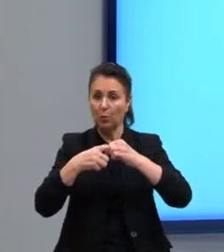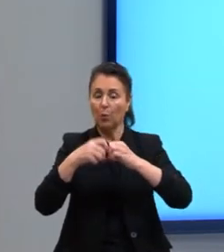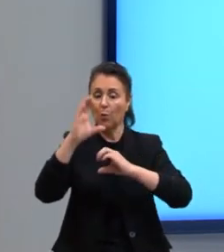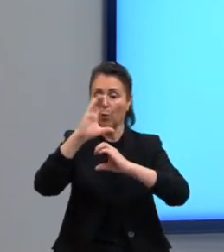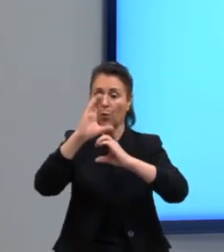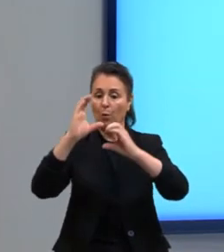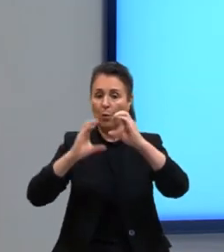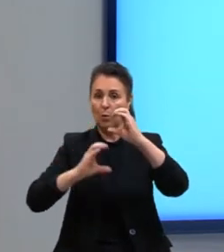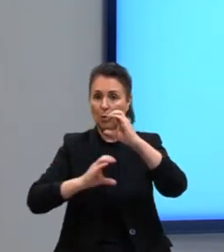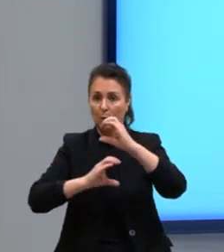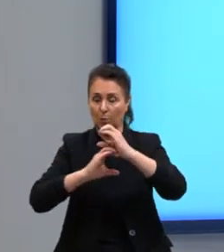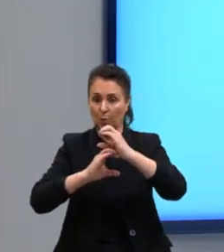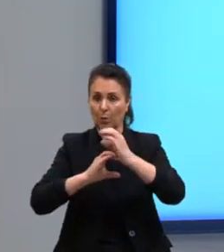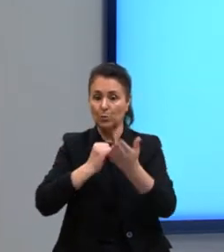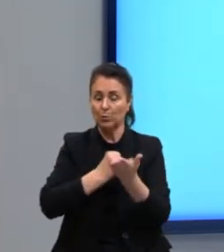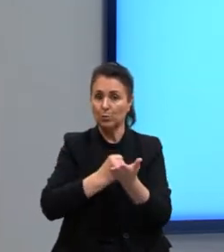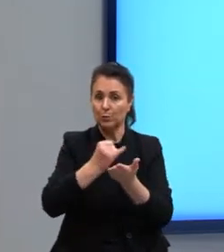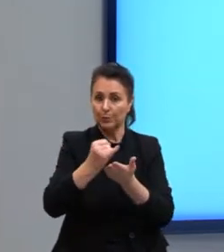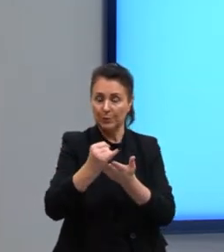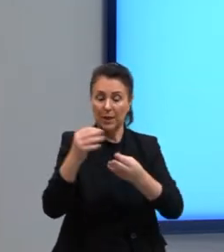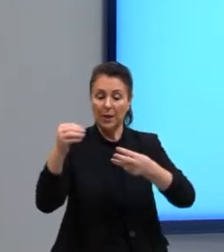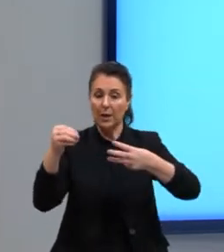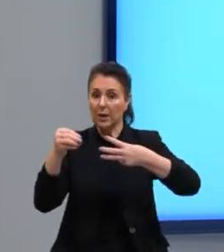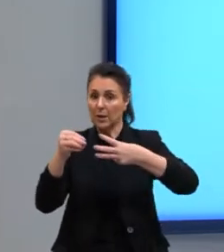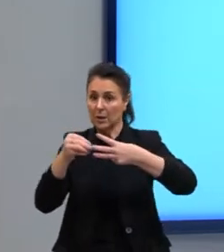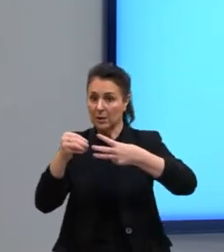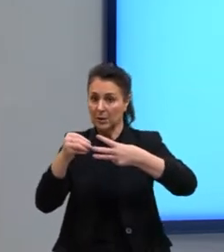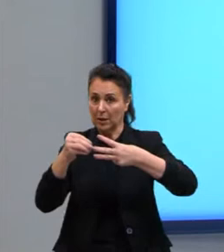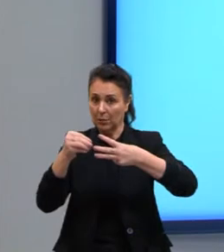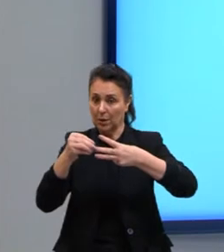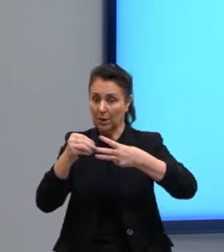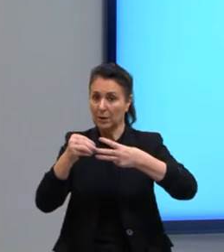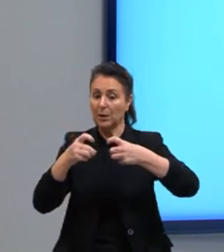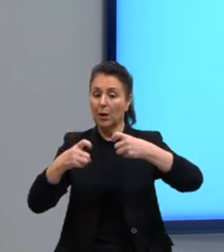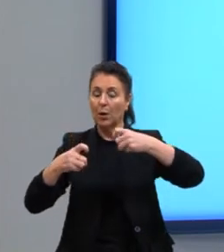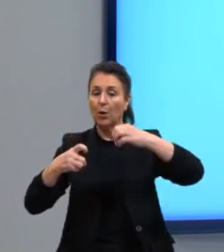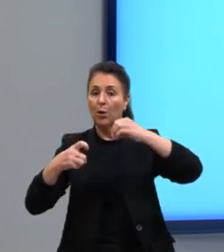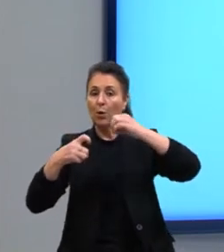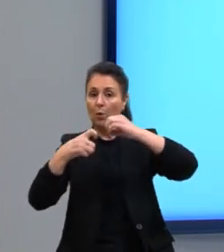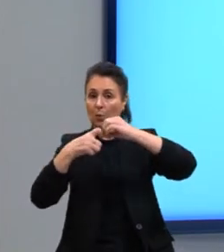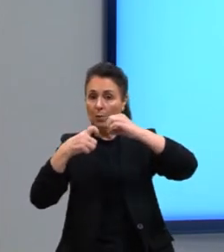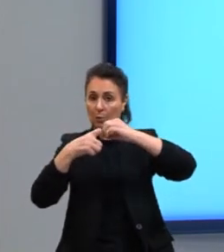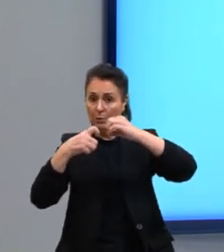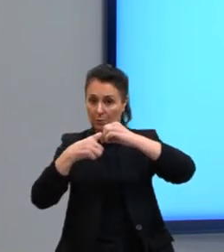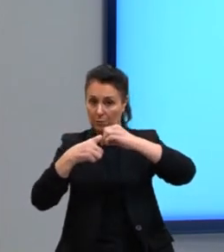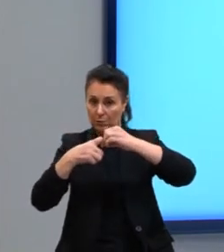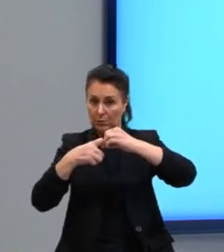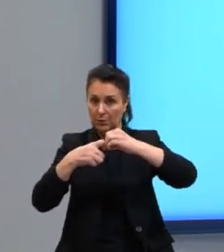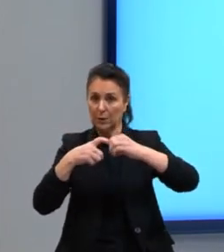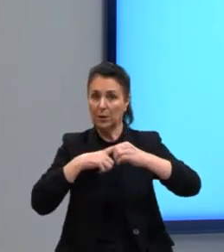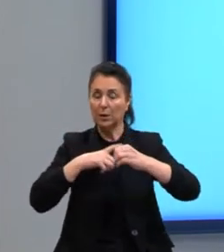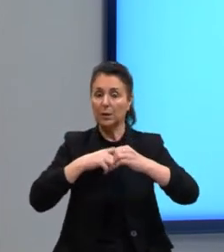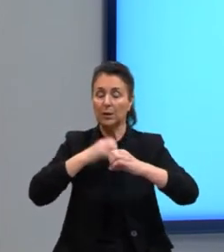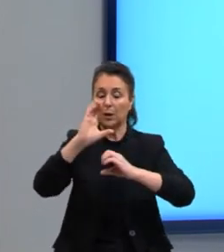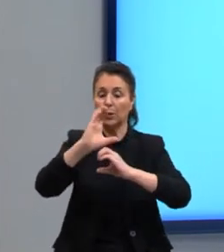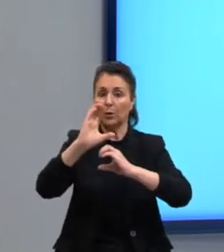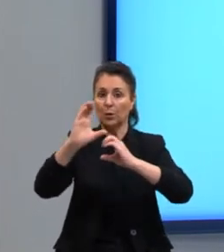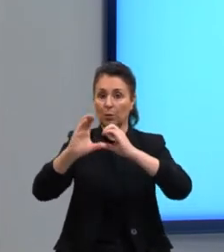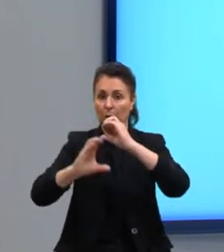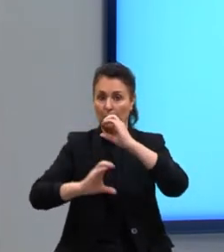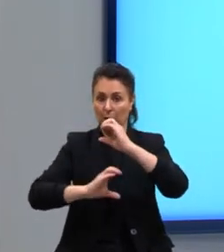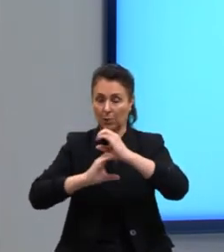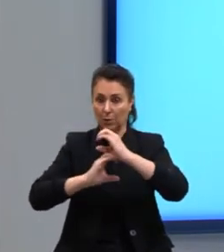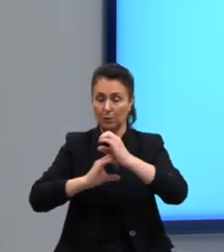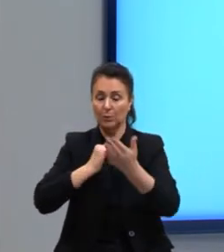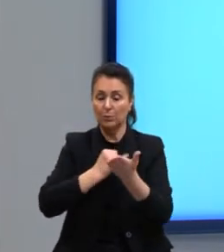Ó, presta atenção. Então, onde as células inicialmente oxidam compostos inorgânicos. Tais